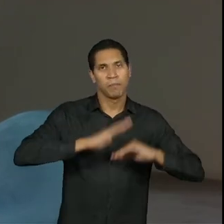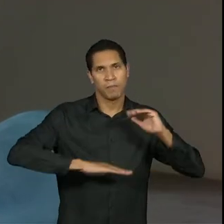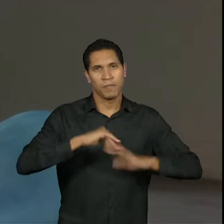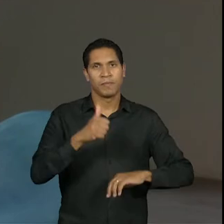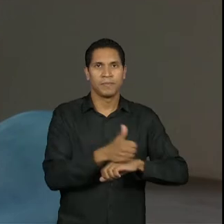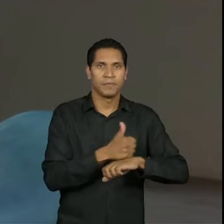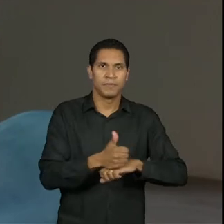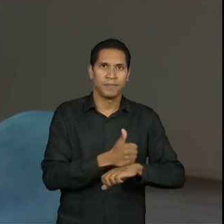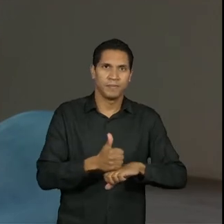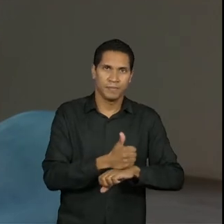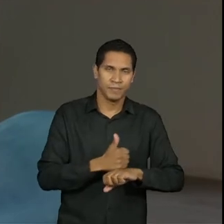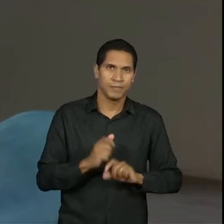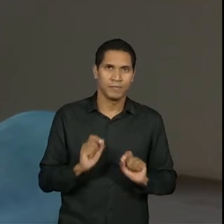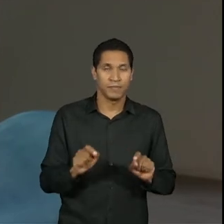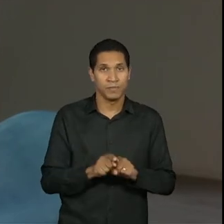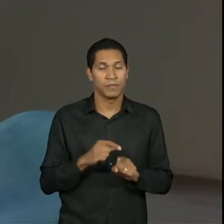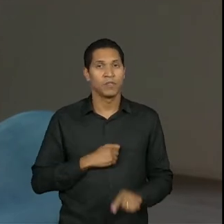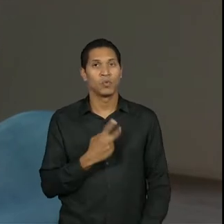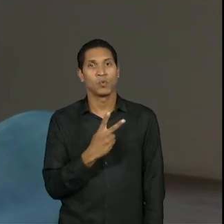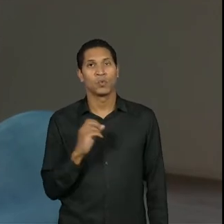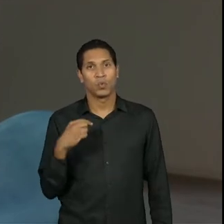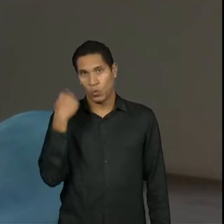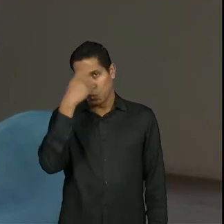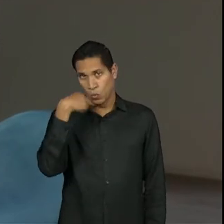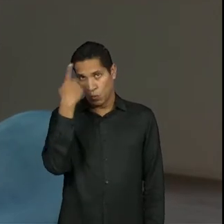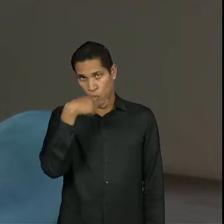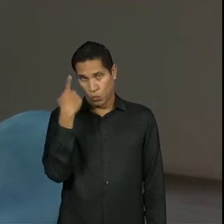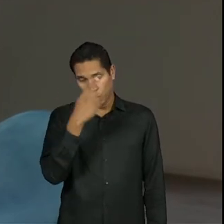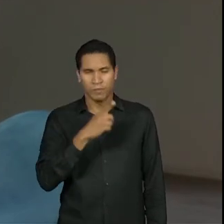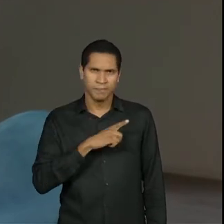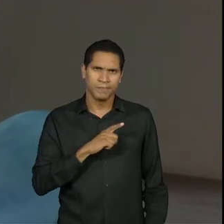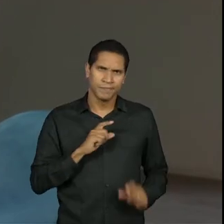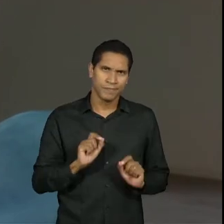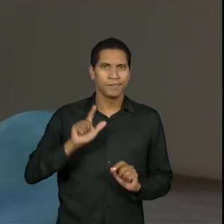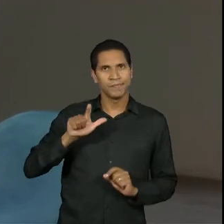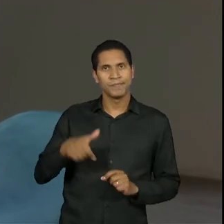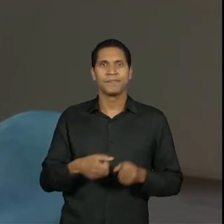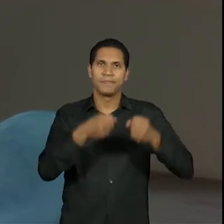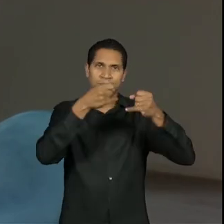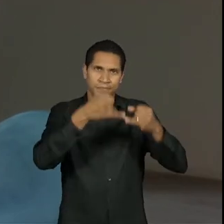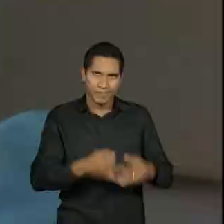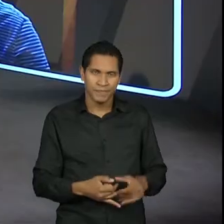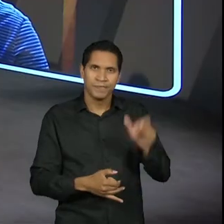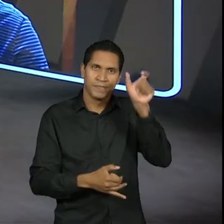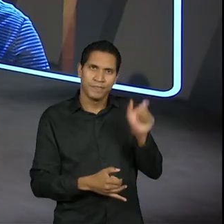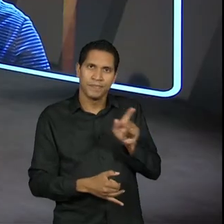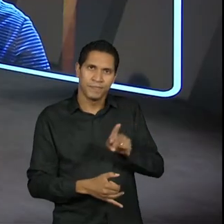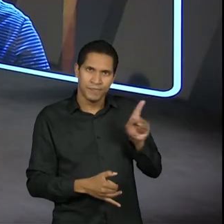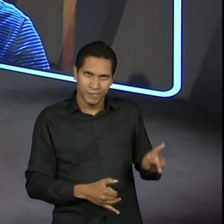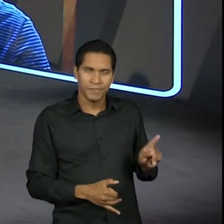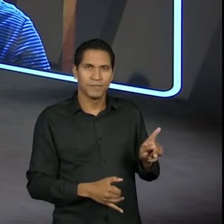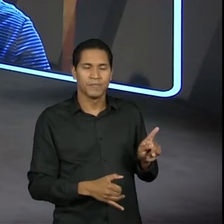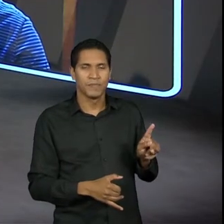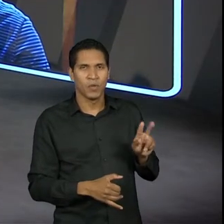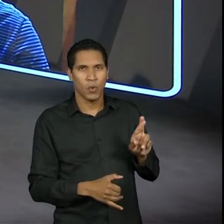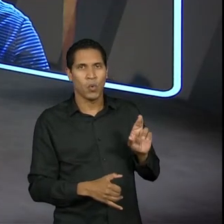prática profissional, que são 200 horas. E aí o Roberto depois vai detalhar como é que é feito essa